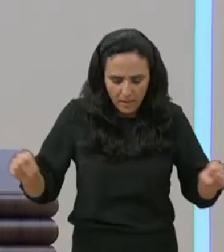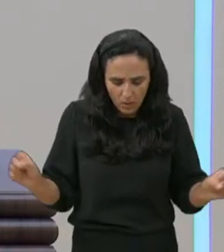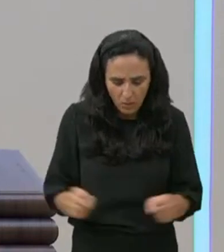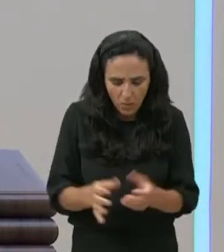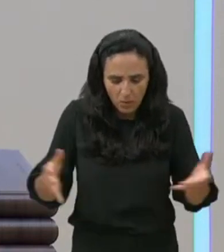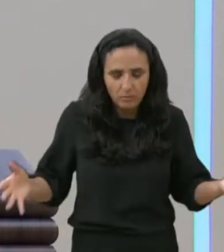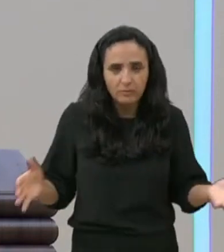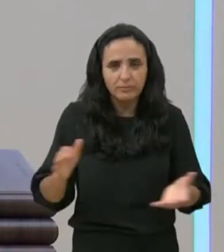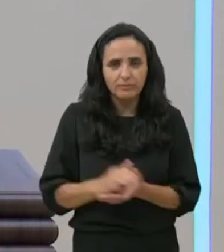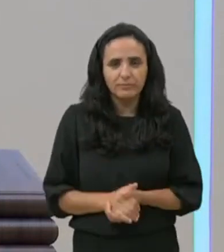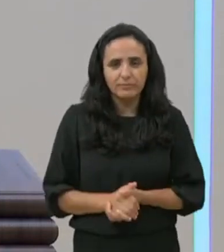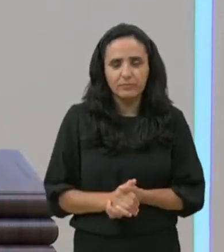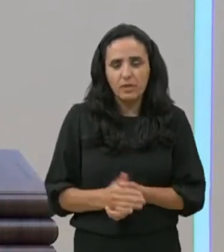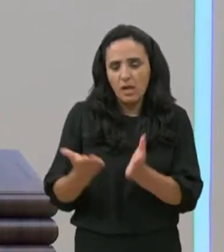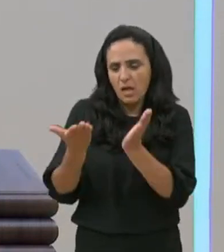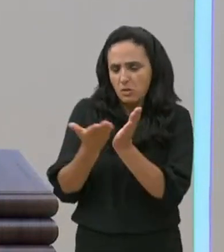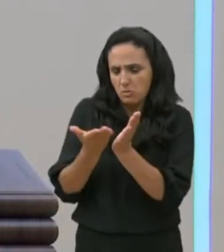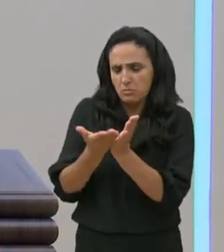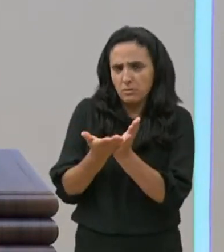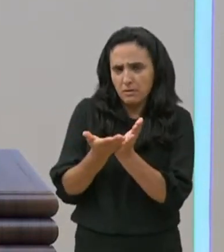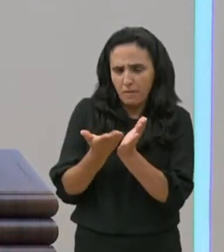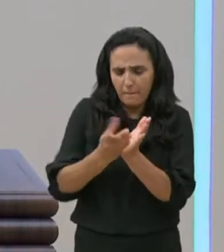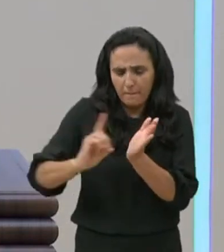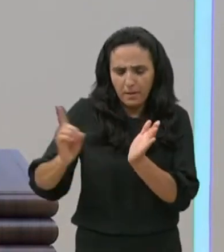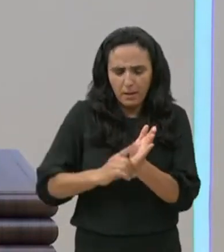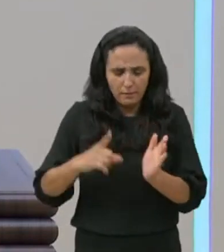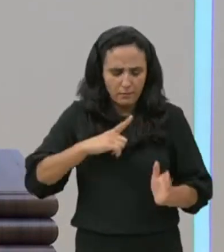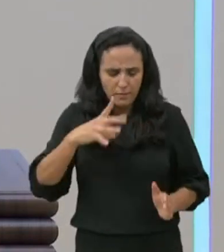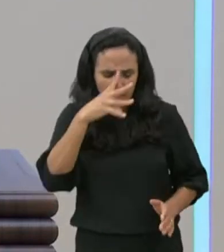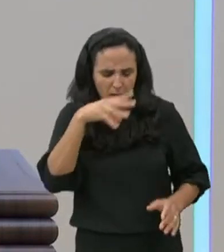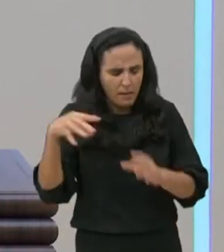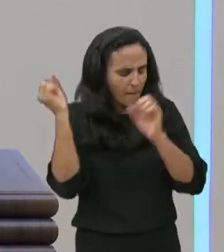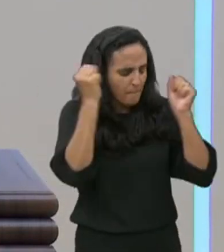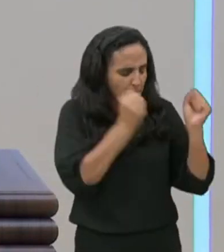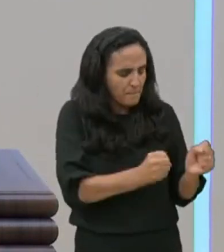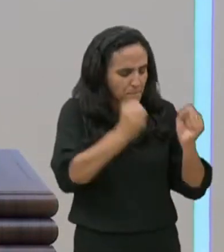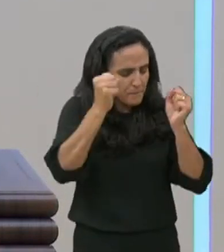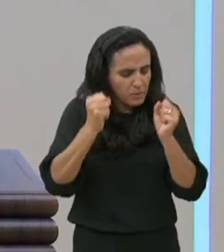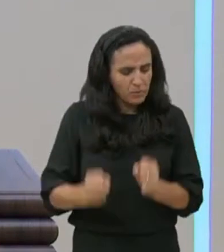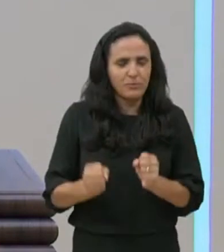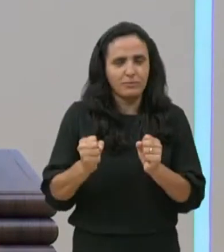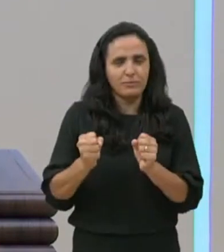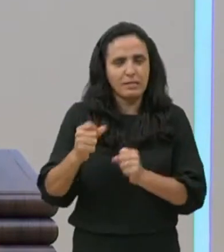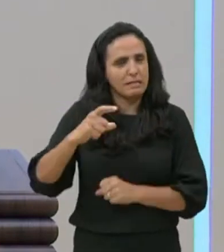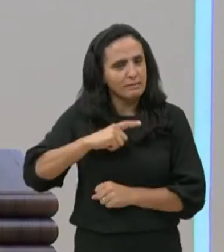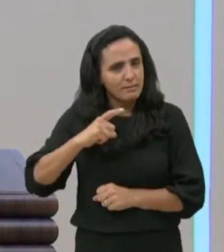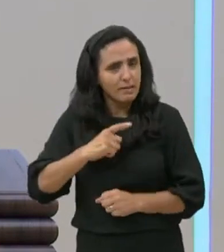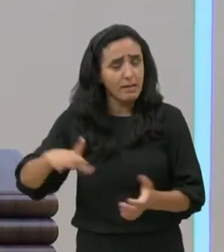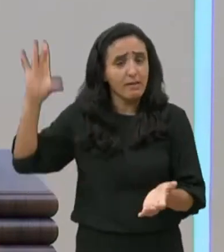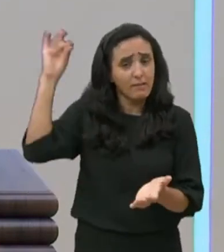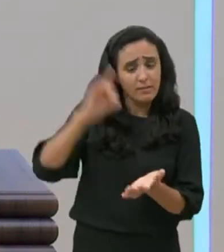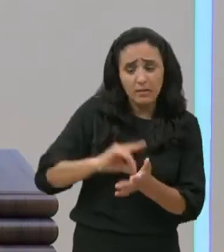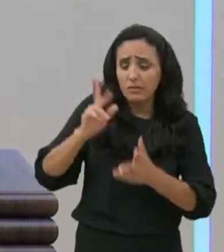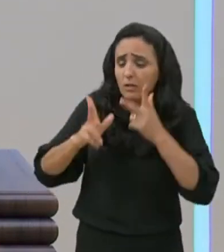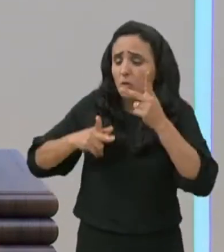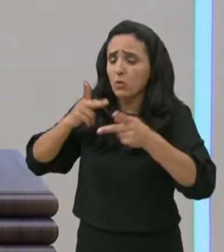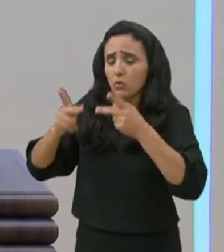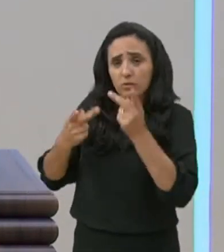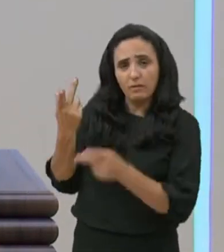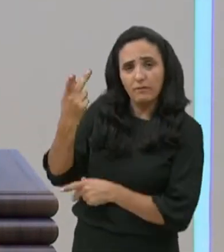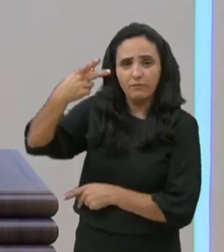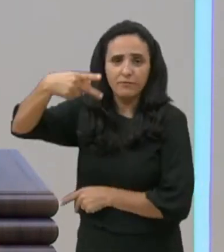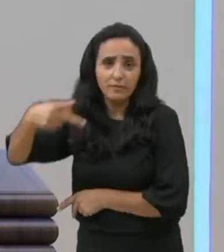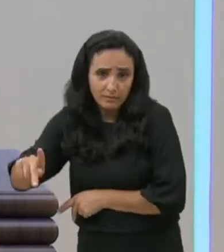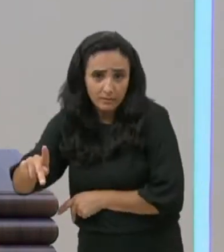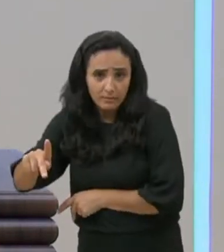ele disse, a tua palavra, tem tanto poder, tem tanta autoridade, era isso, que ele estava dizendo, eu